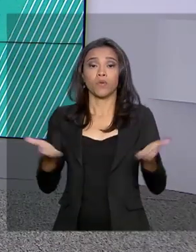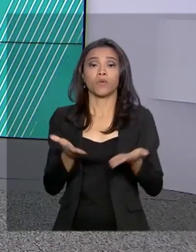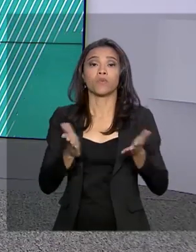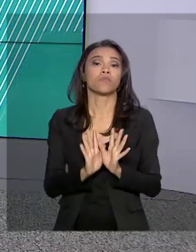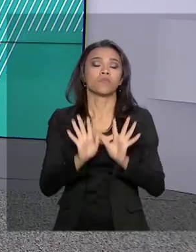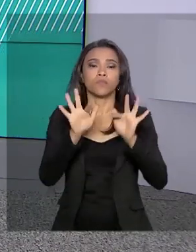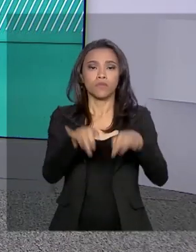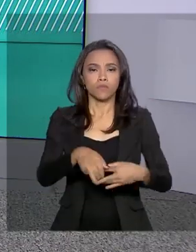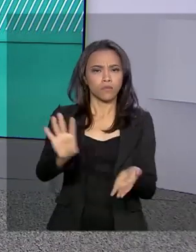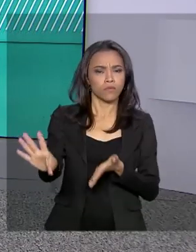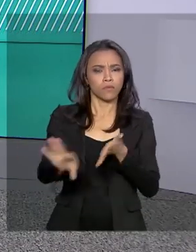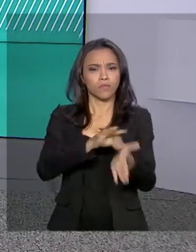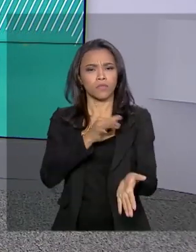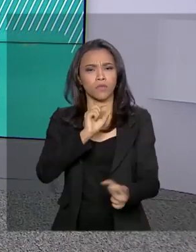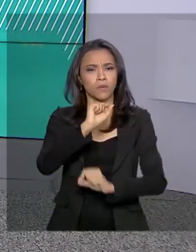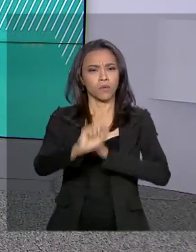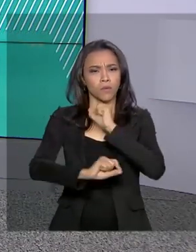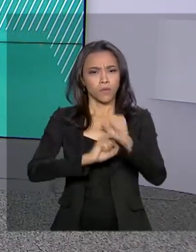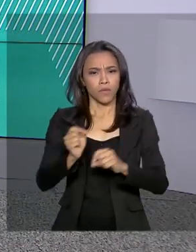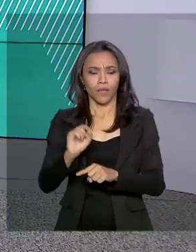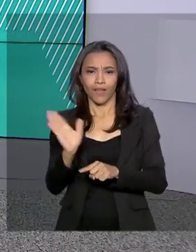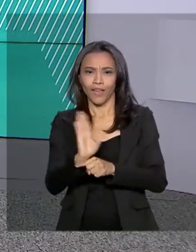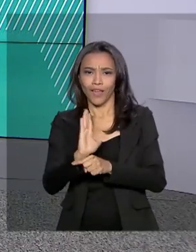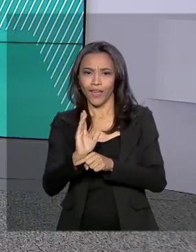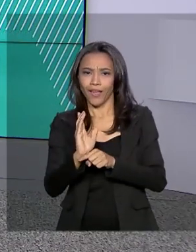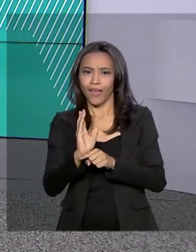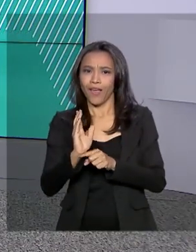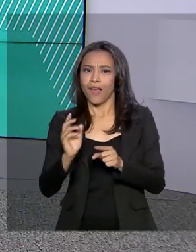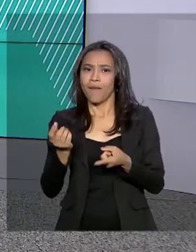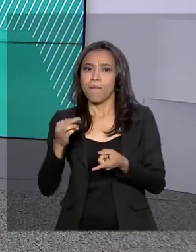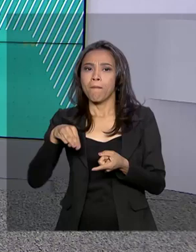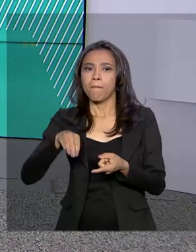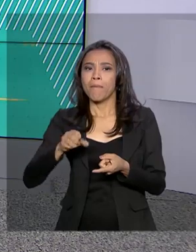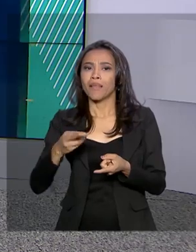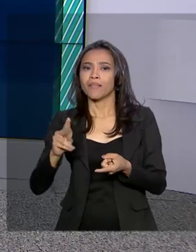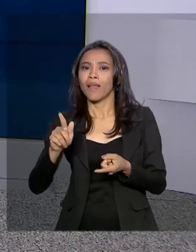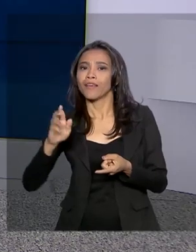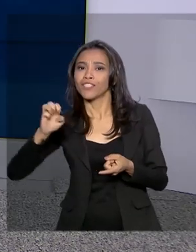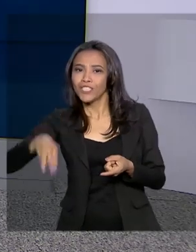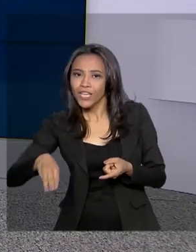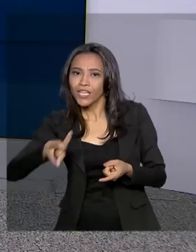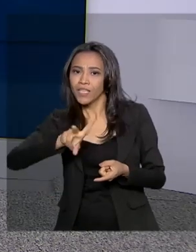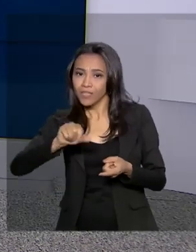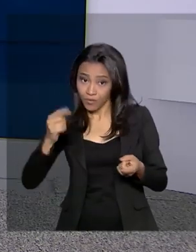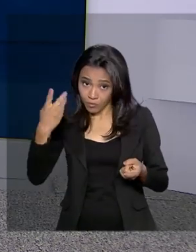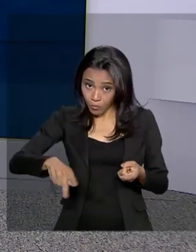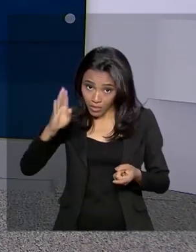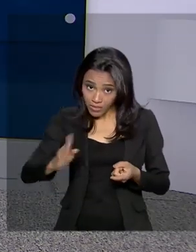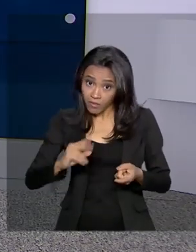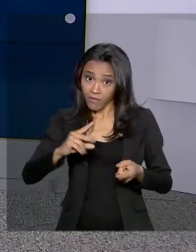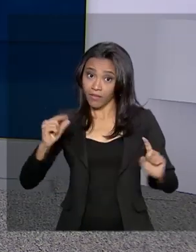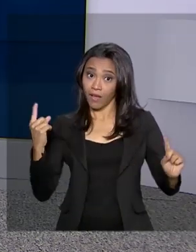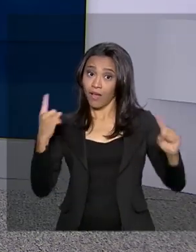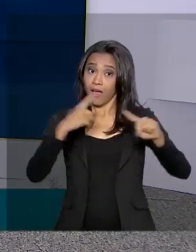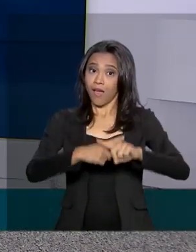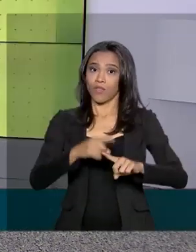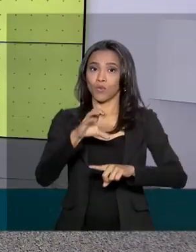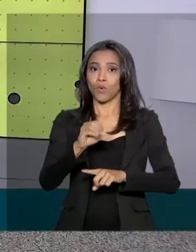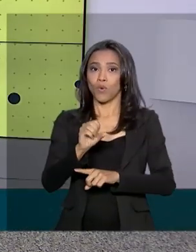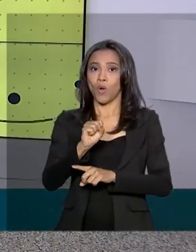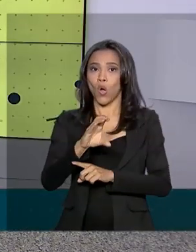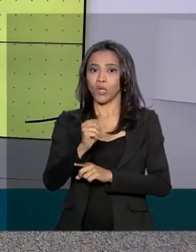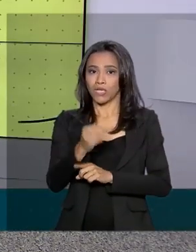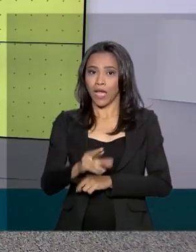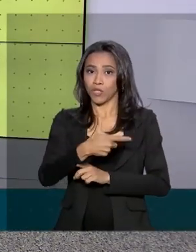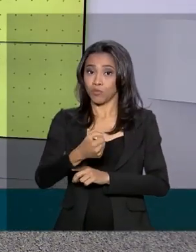inscrições para a seleção do longa-metragem brasileiro, que disputará uma vaga no Oscar 2020. As inscrições devem ser feitas